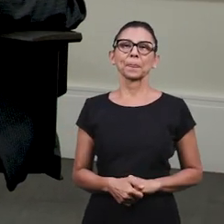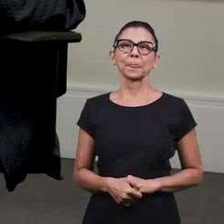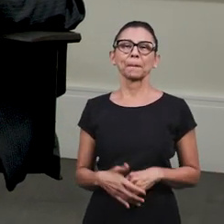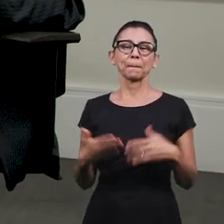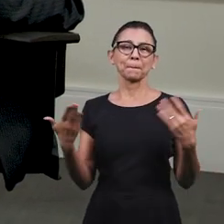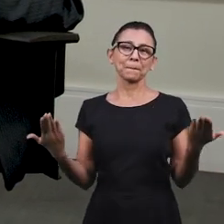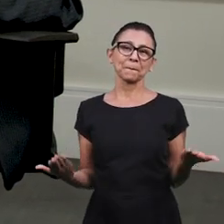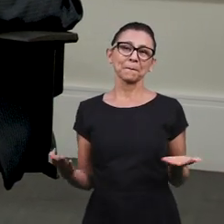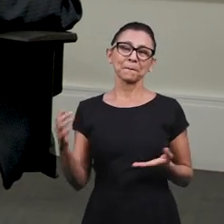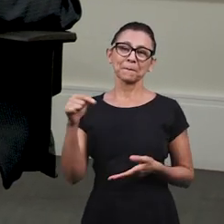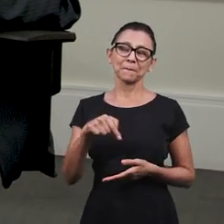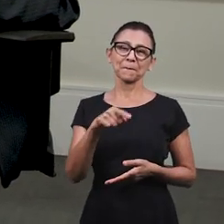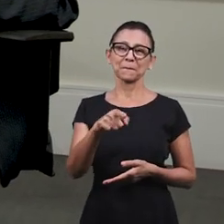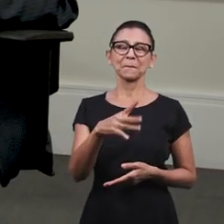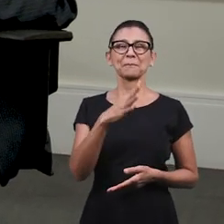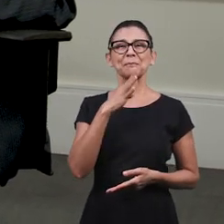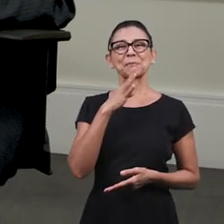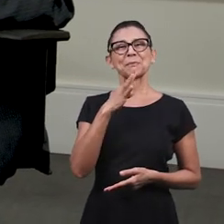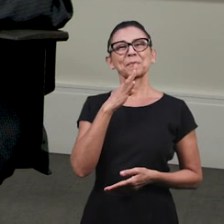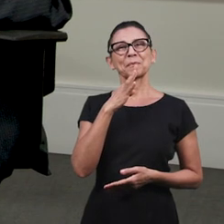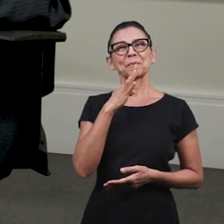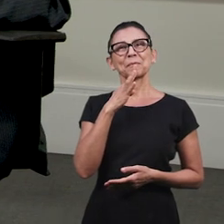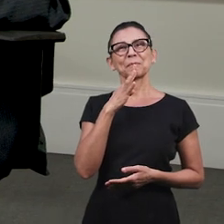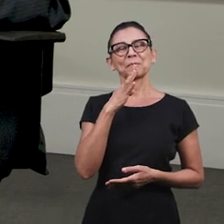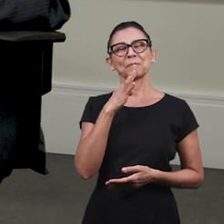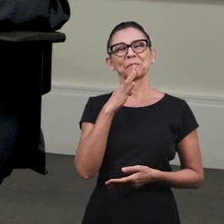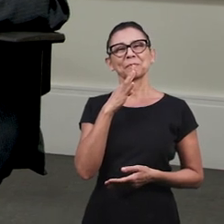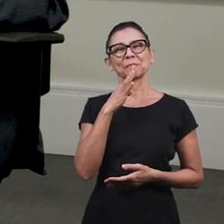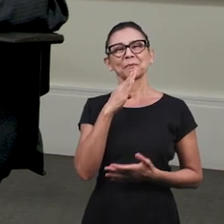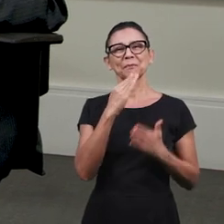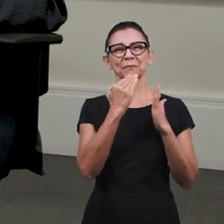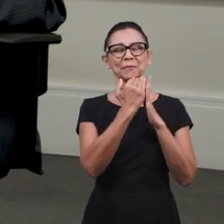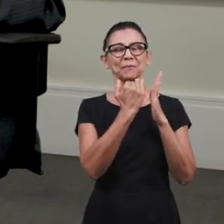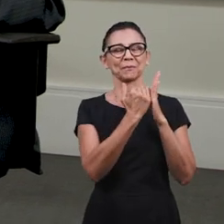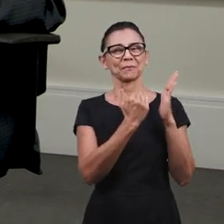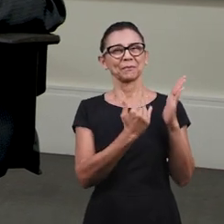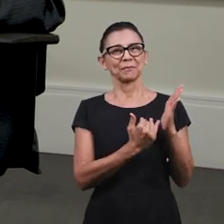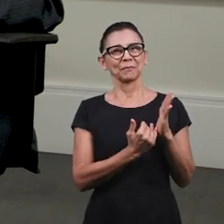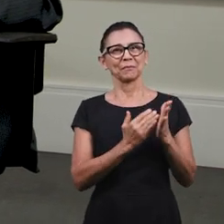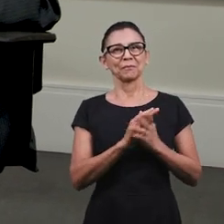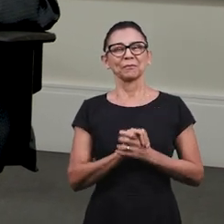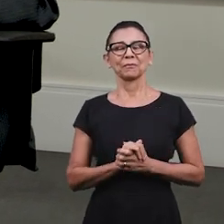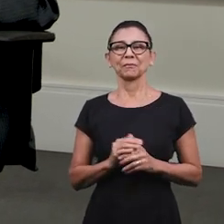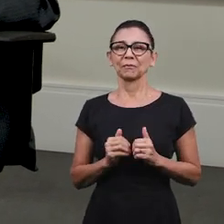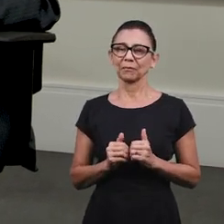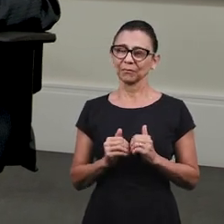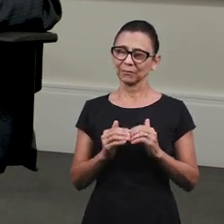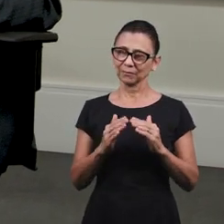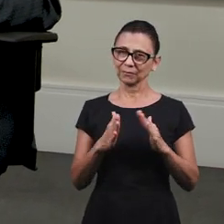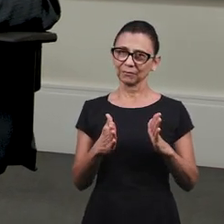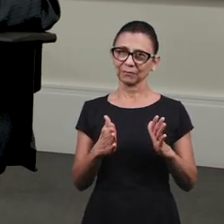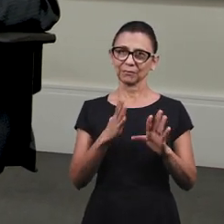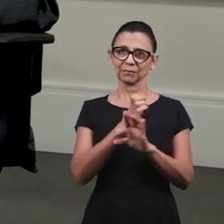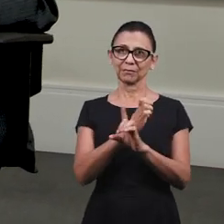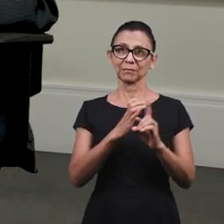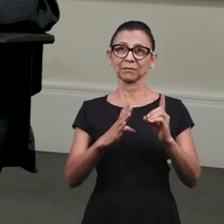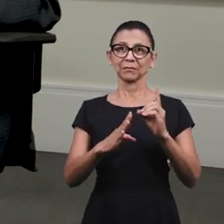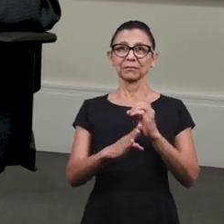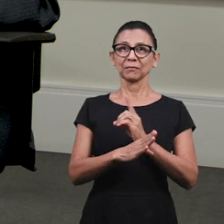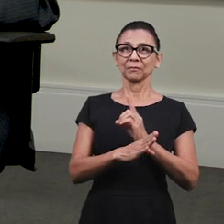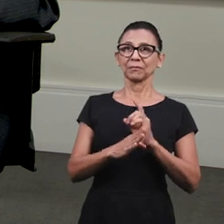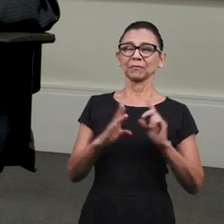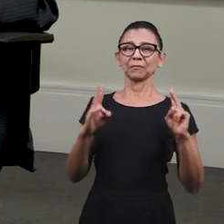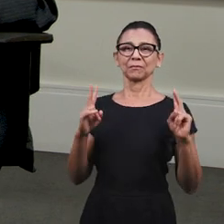Então nós estamos nesta sala que você está conhecendo agora nesta nossa programação. Vamos então iniciar a nossa Escola